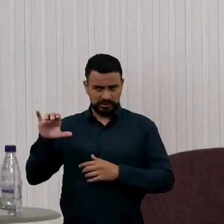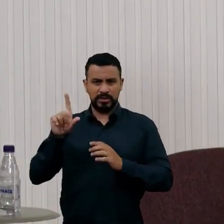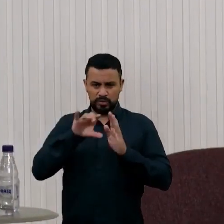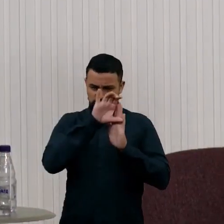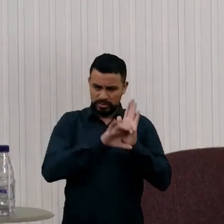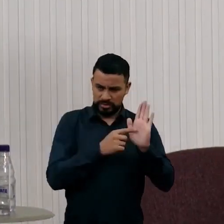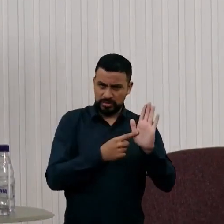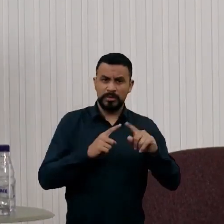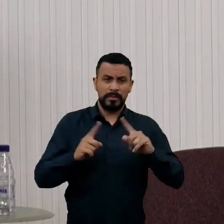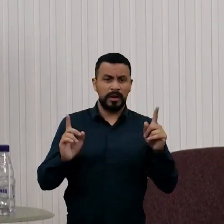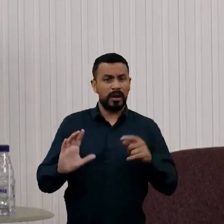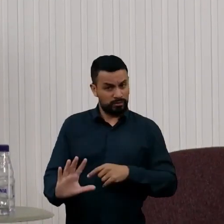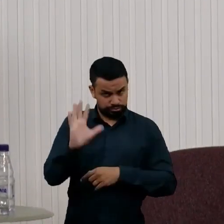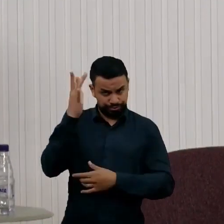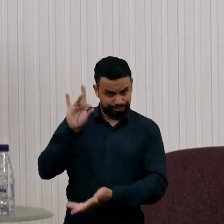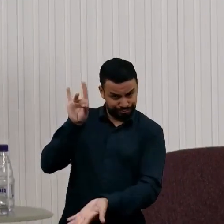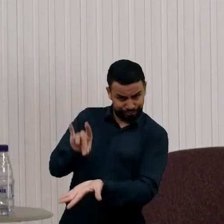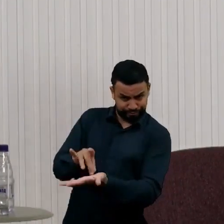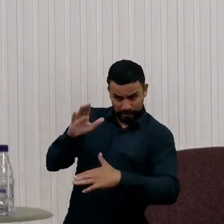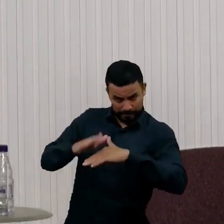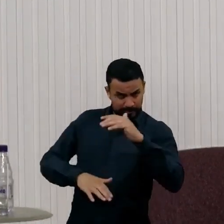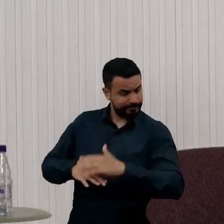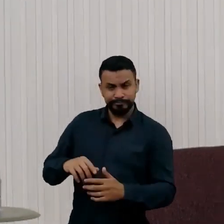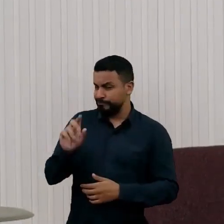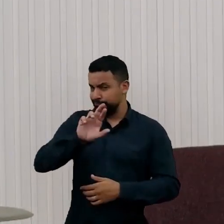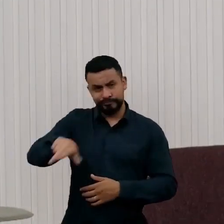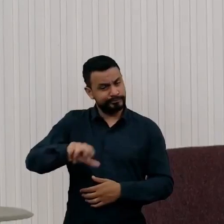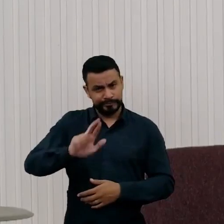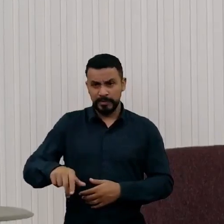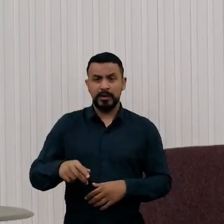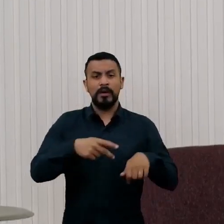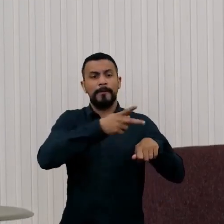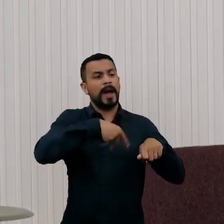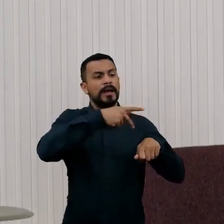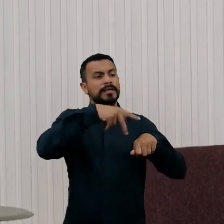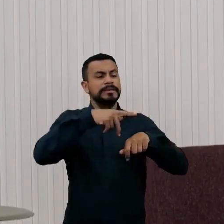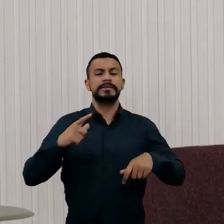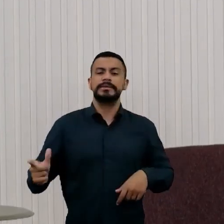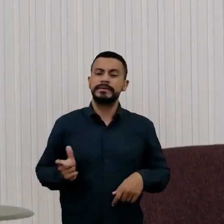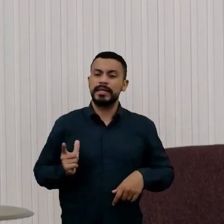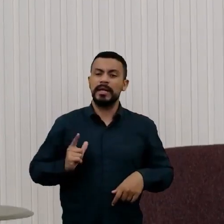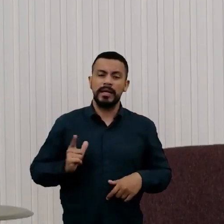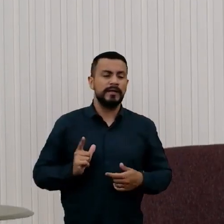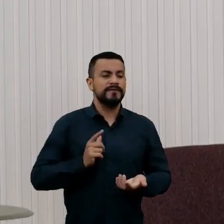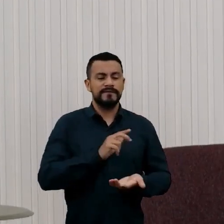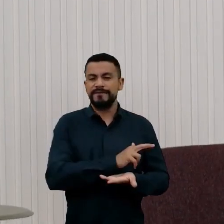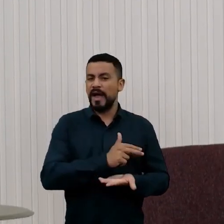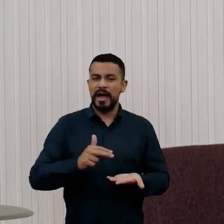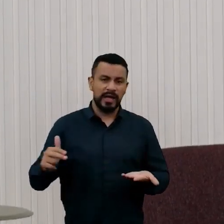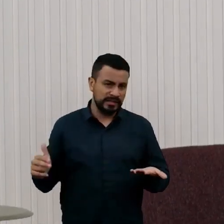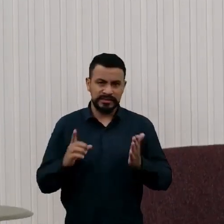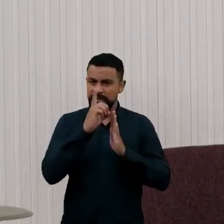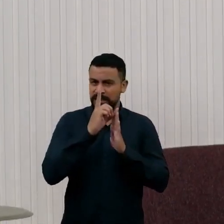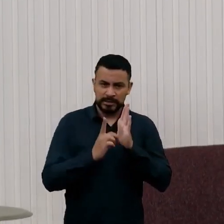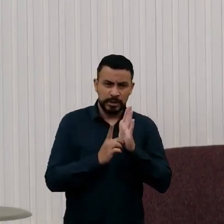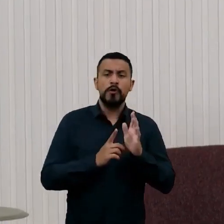Não, não, não na realidade. Os países têm várias declarações que os professores devem fazer tudo